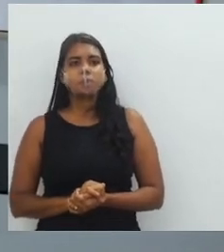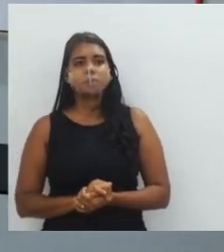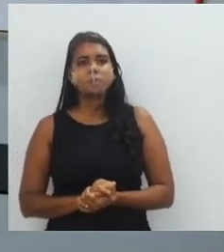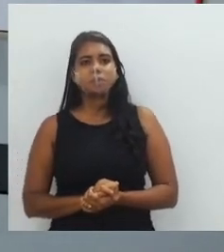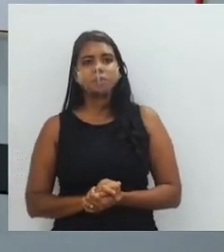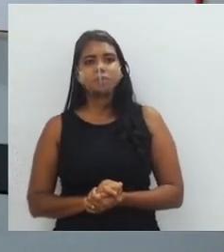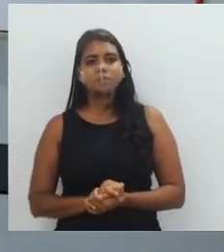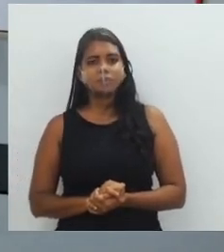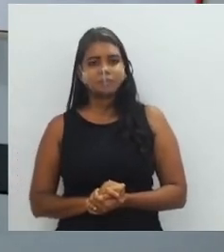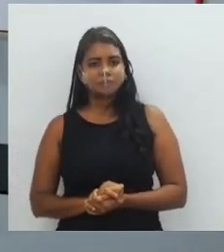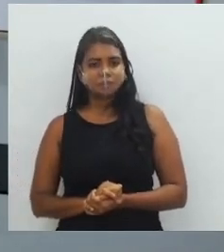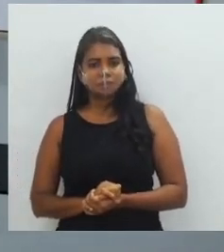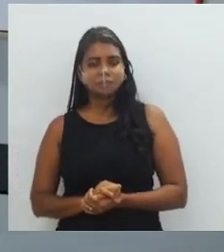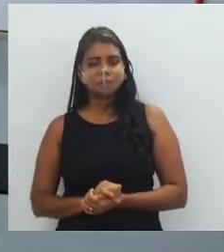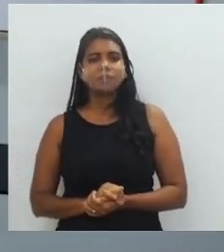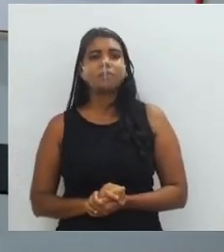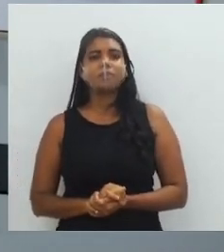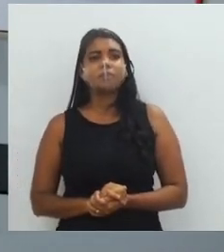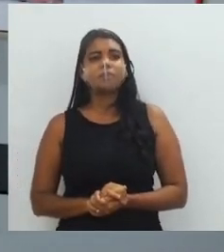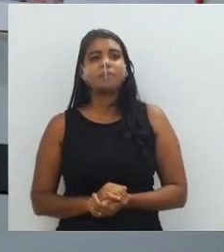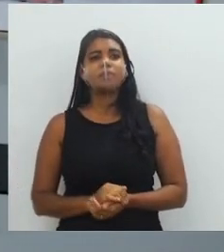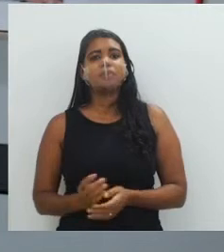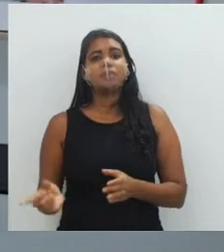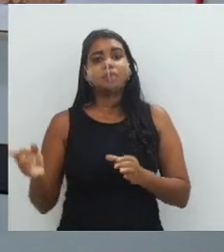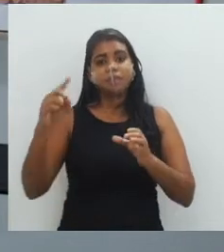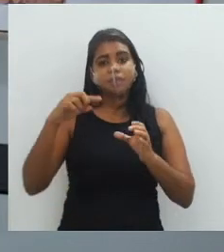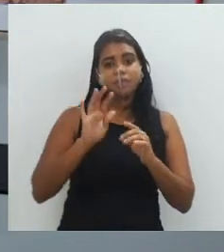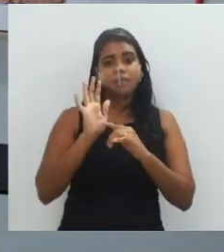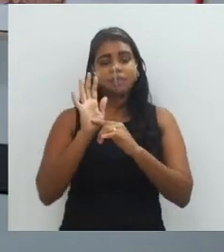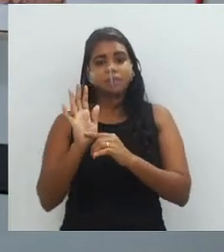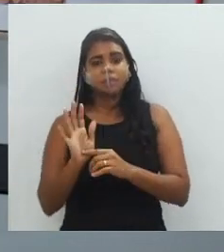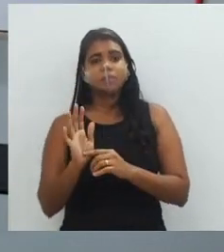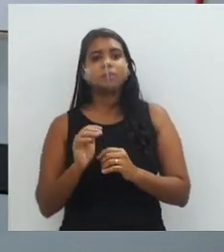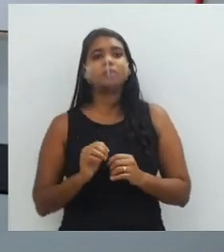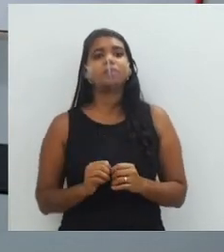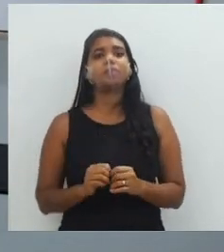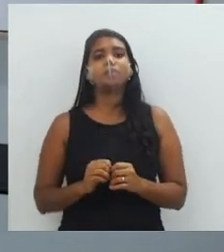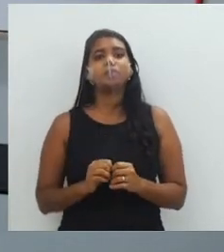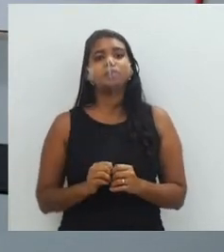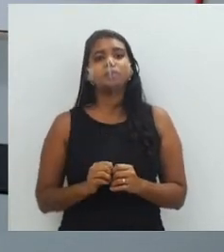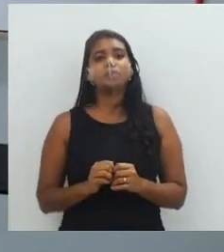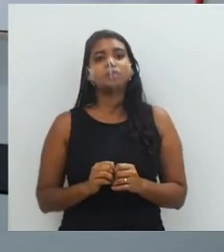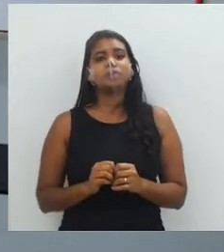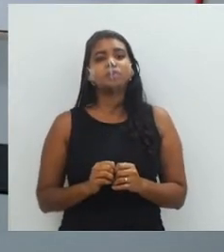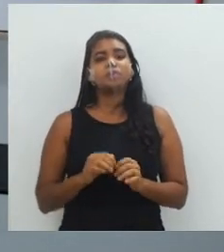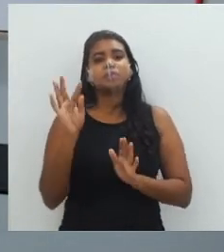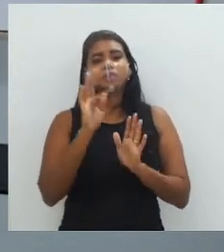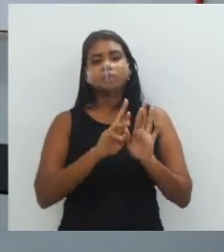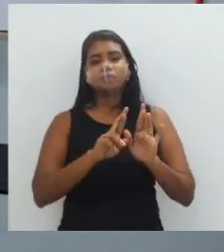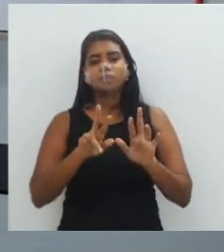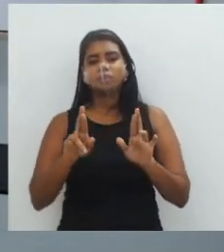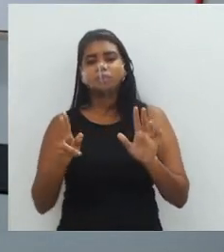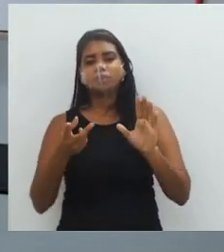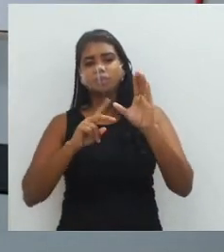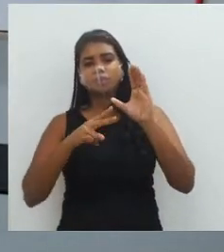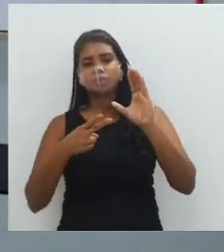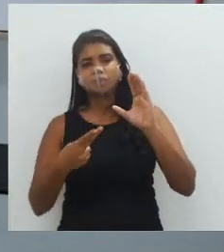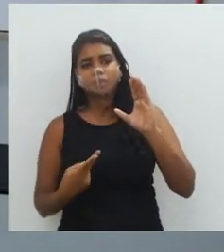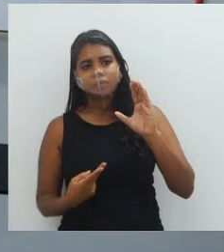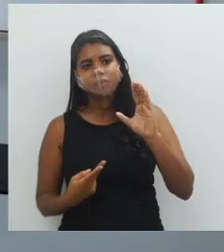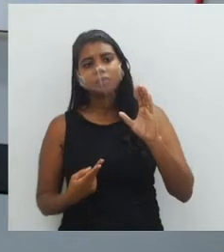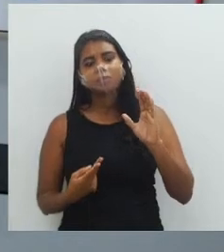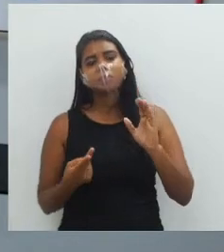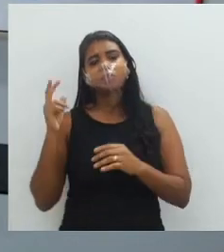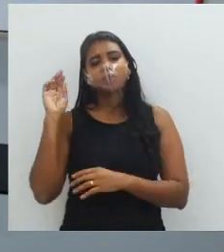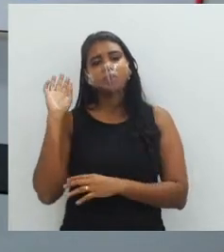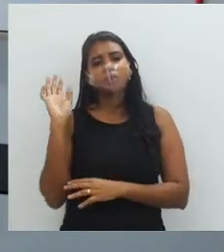só, só voltando um pouquinho, os tipos de textura que a gente viu aqui, né? A gente viu as texturas